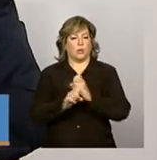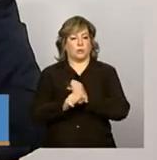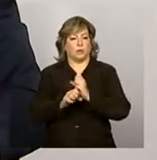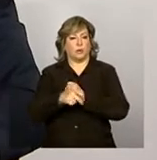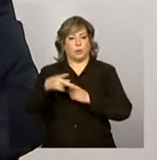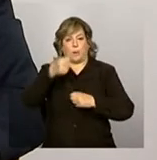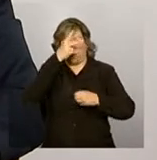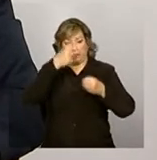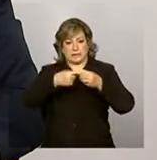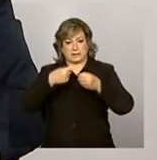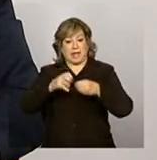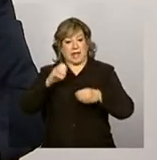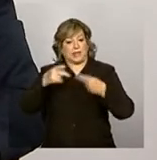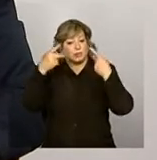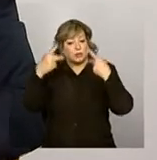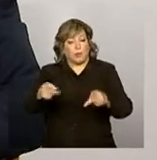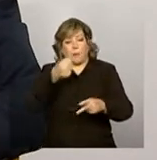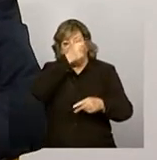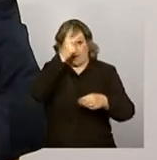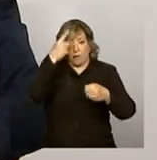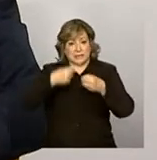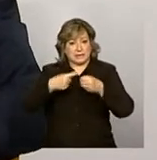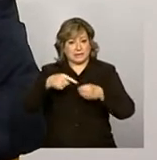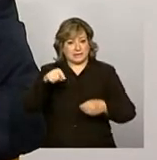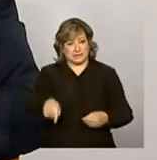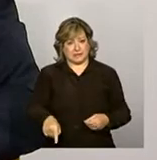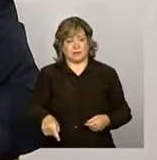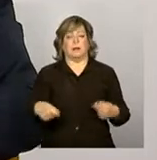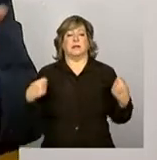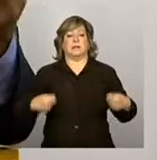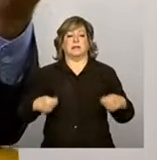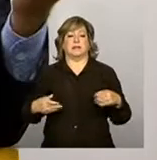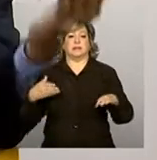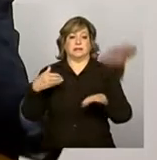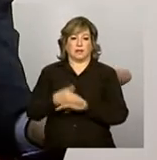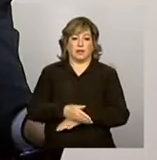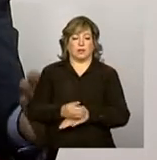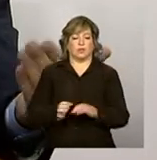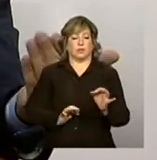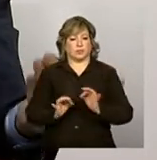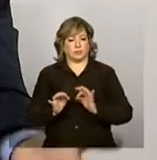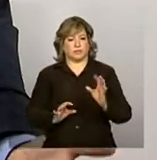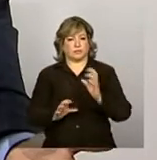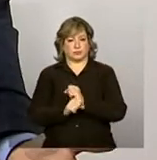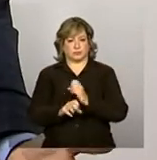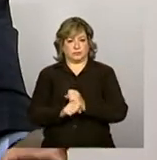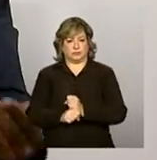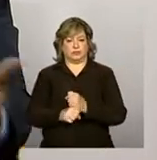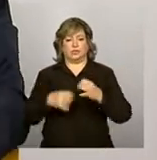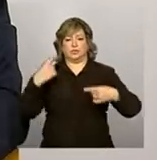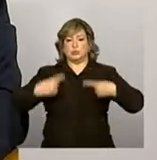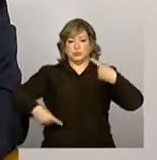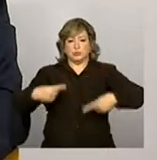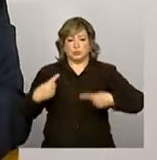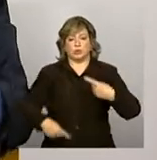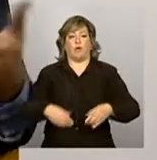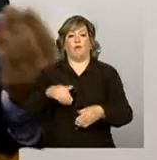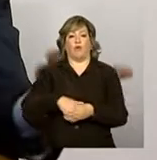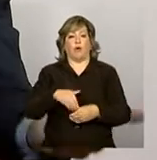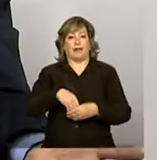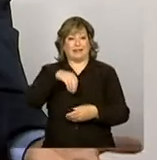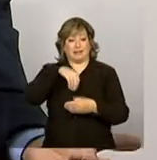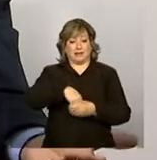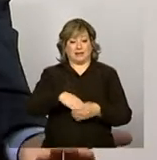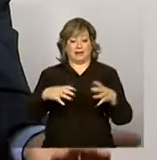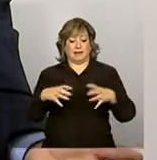são recursos do município. Eles precisam entrar no planejamento orçamentário, precisam ser discutidos e votados nas suas câmaras de vereadores ou